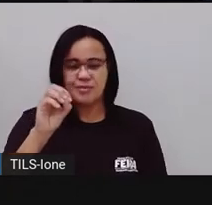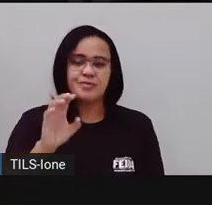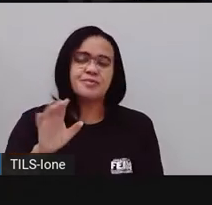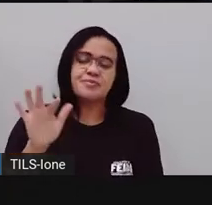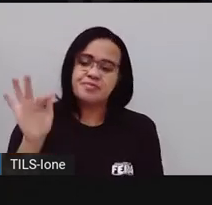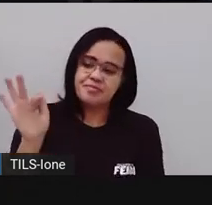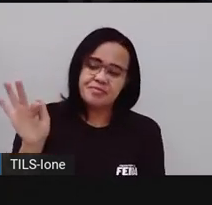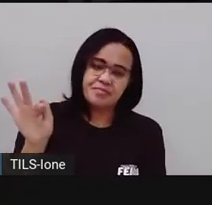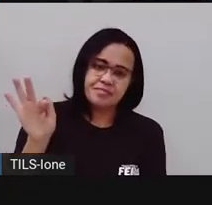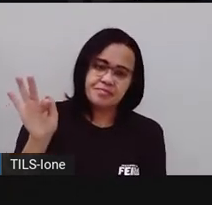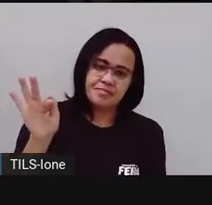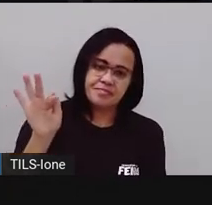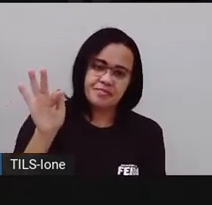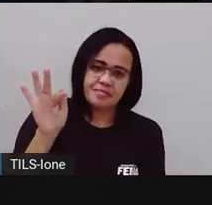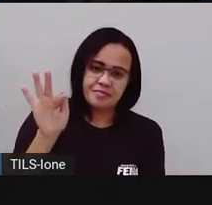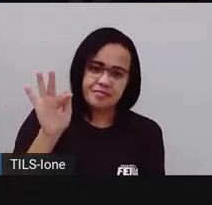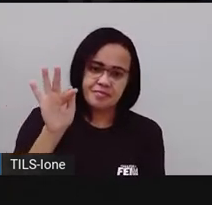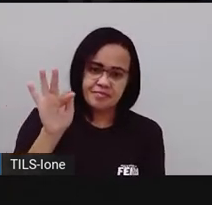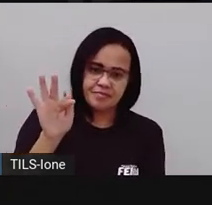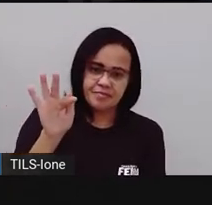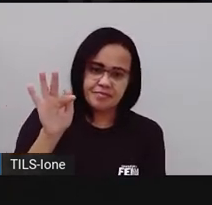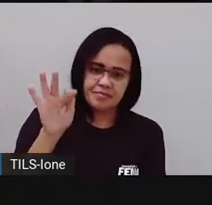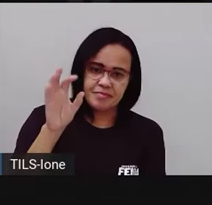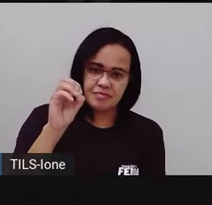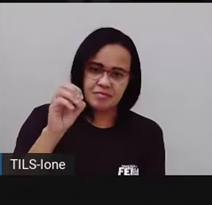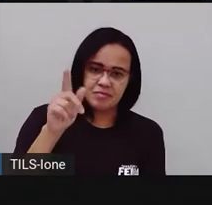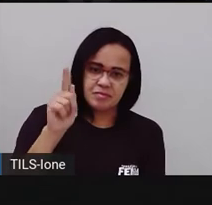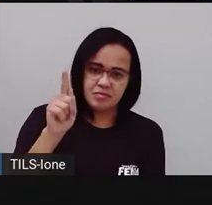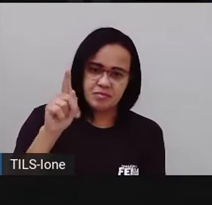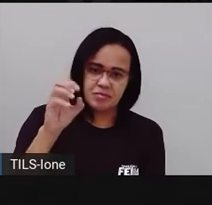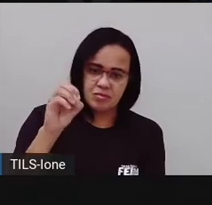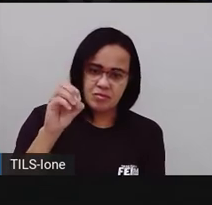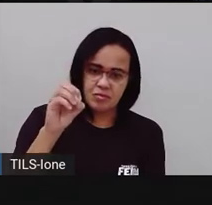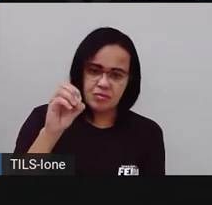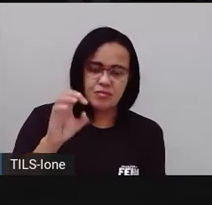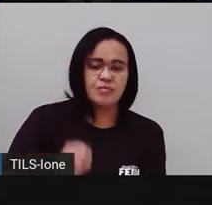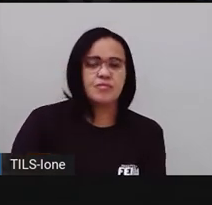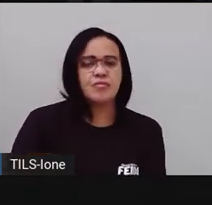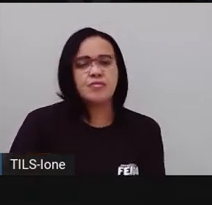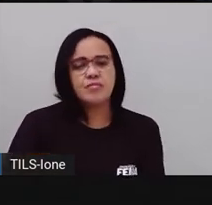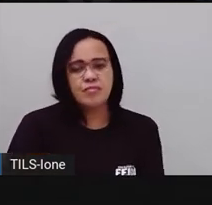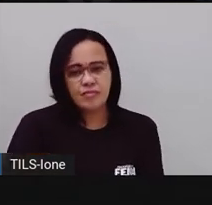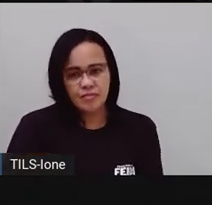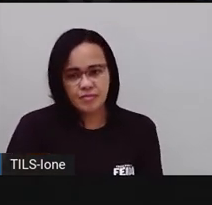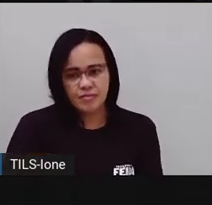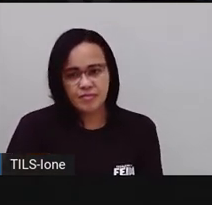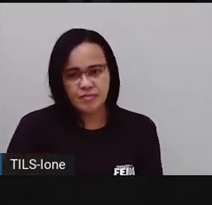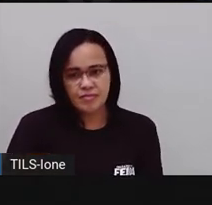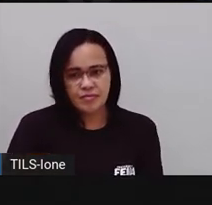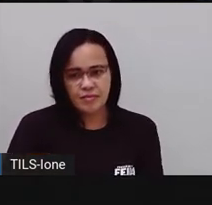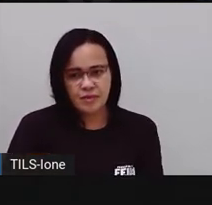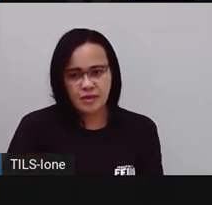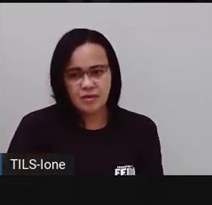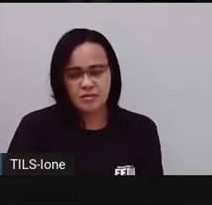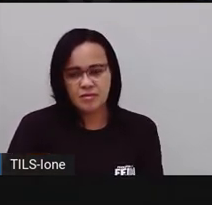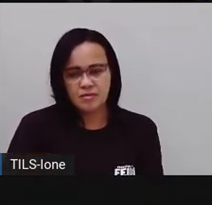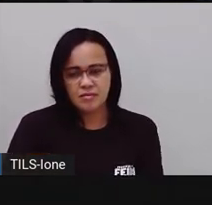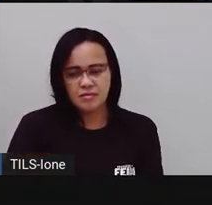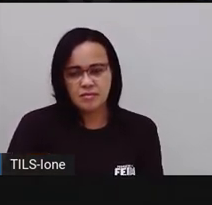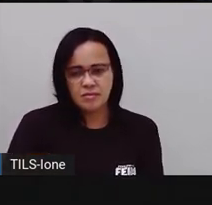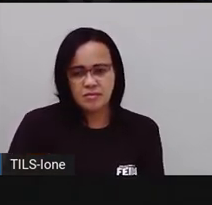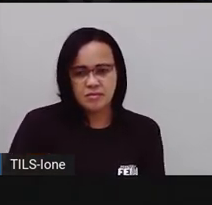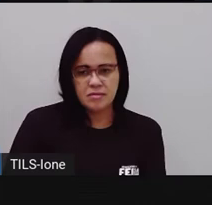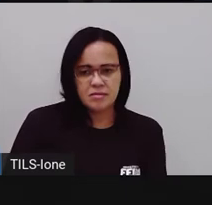Vamos escrever juntos, ó... Fogou. Que apagou o fogo.